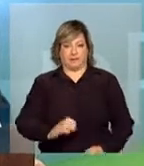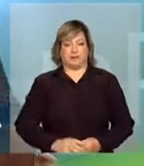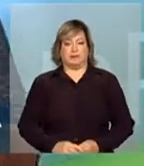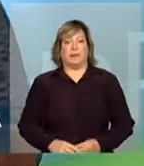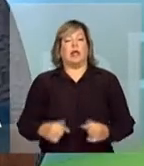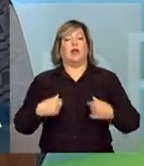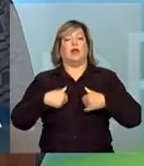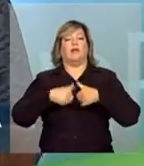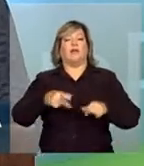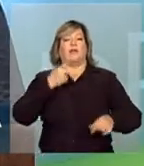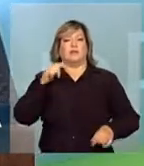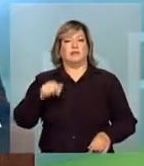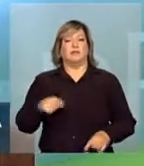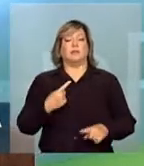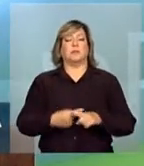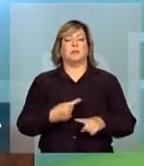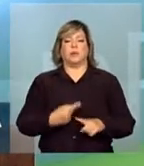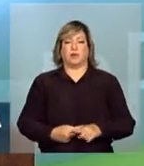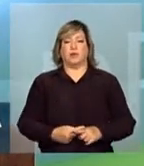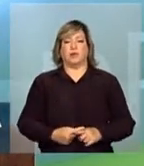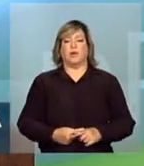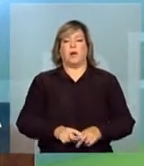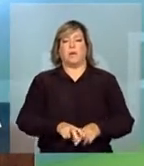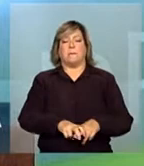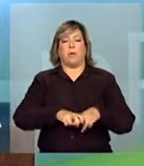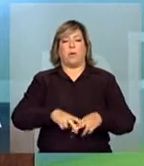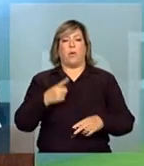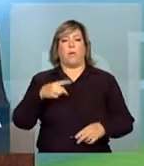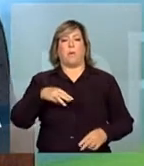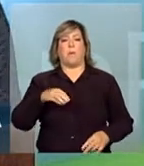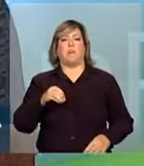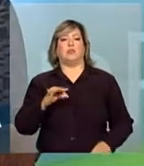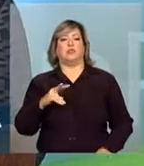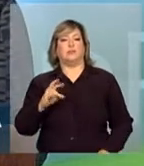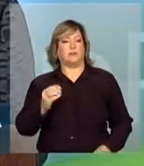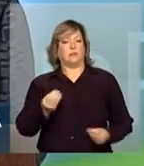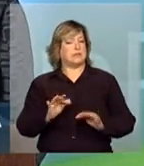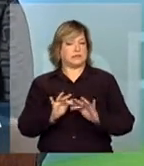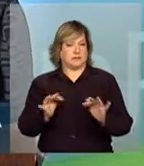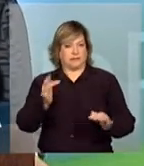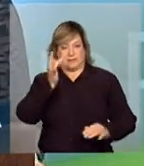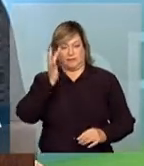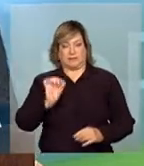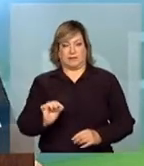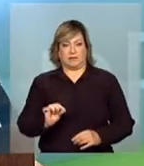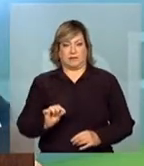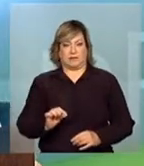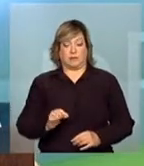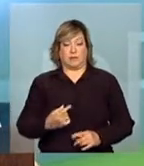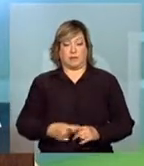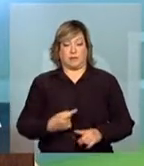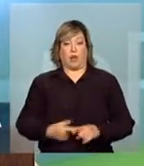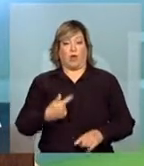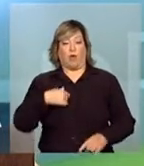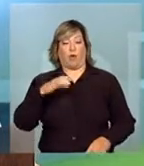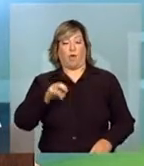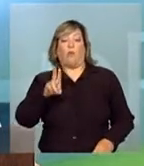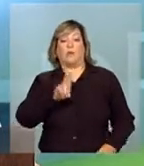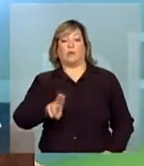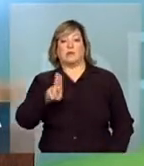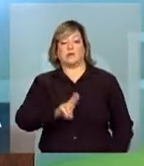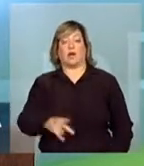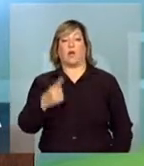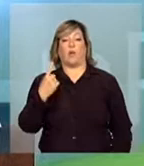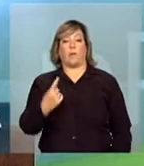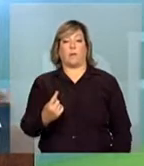falando isso por um motivo muito simples, porque eu vou usar até uma expressão da nossa